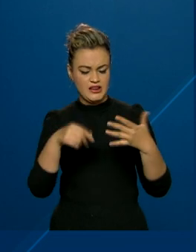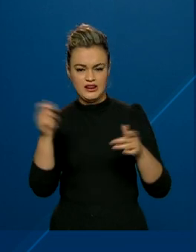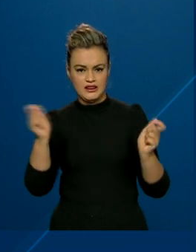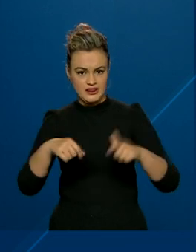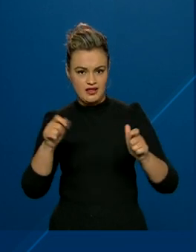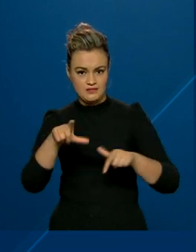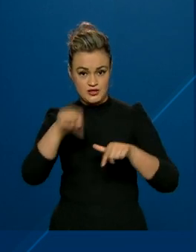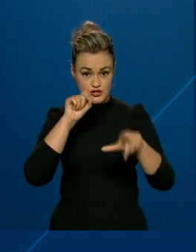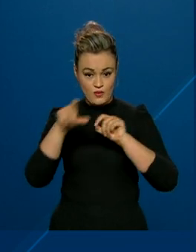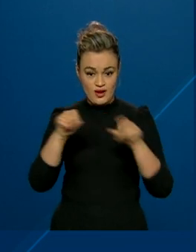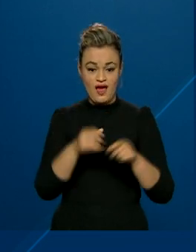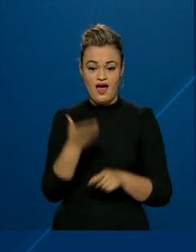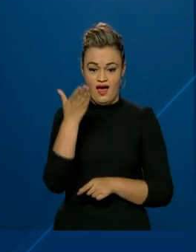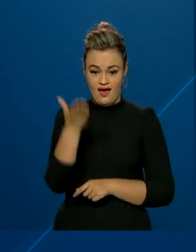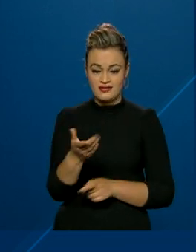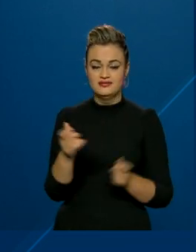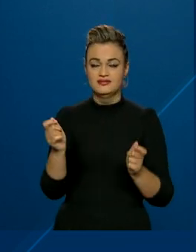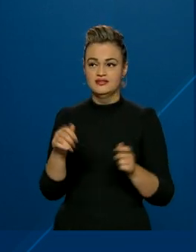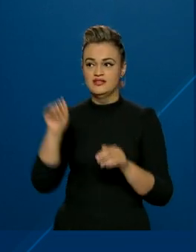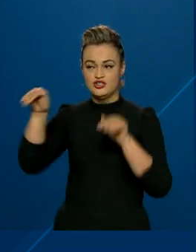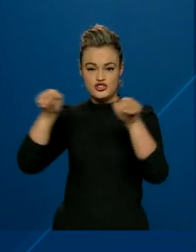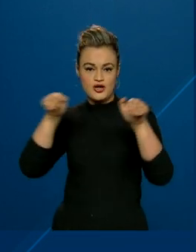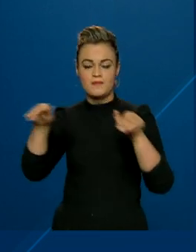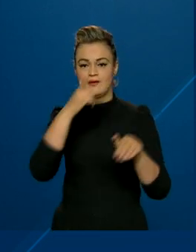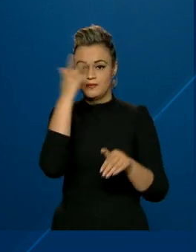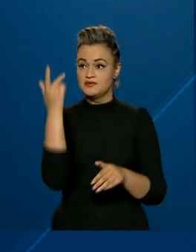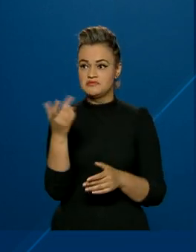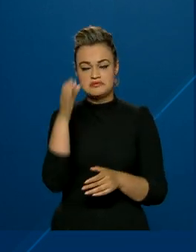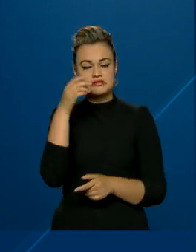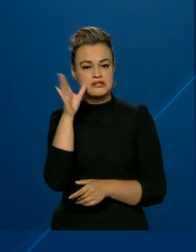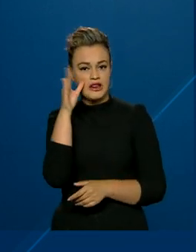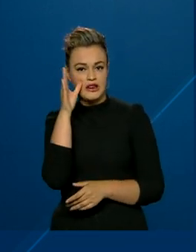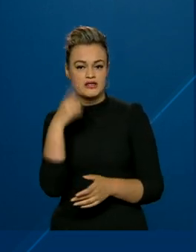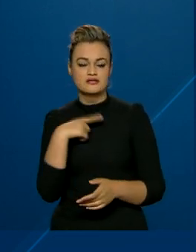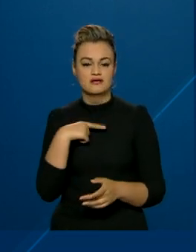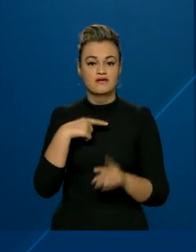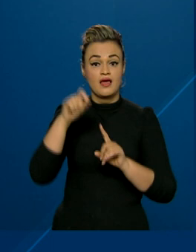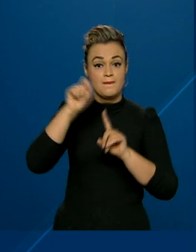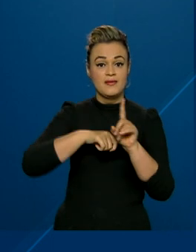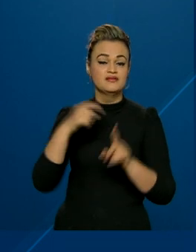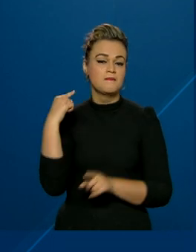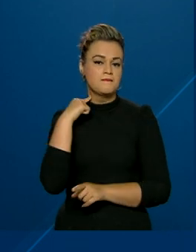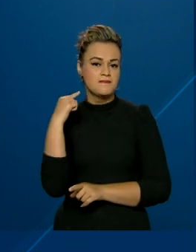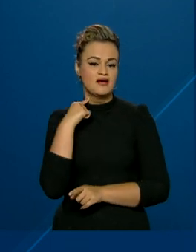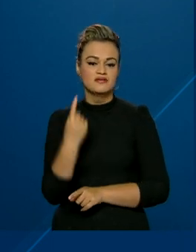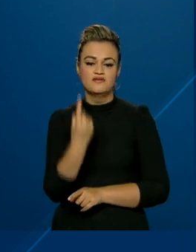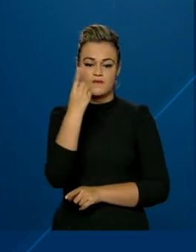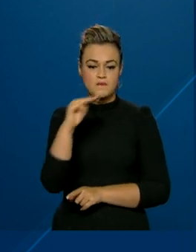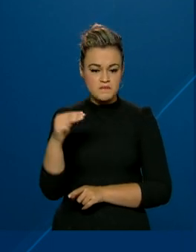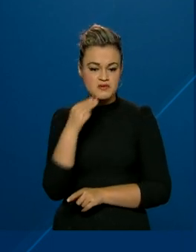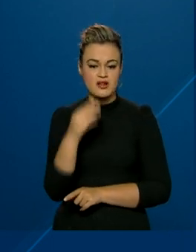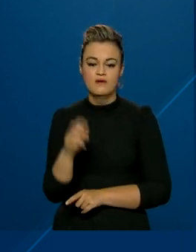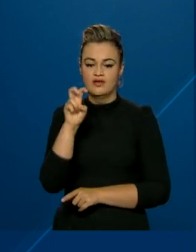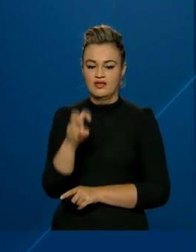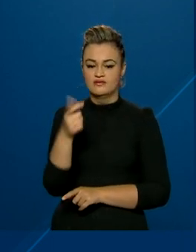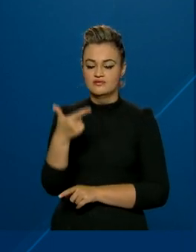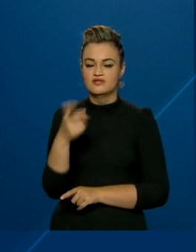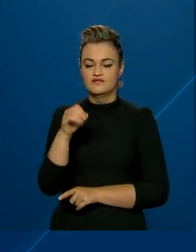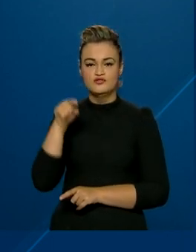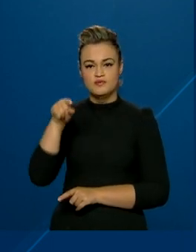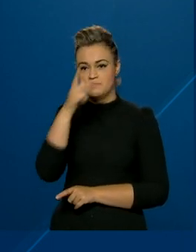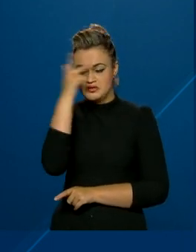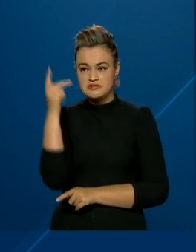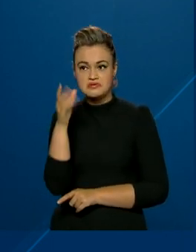investidores, o Tesouro Direto tem atraído cada vez mais clientes. Em maio, foram mais de 1 milhão e 520 mil